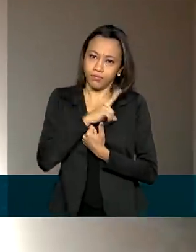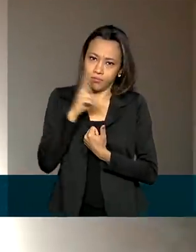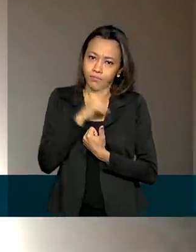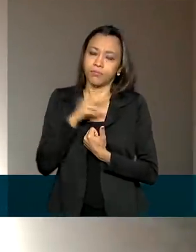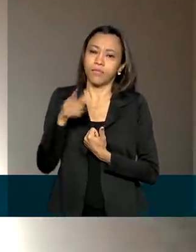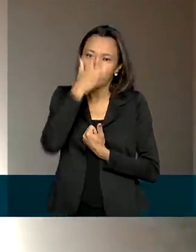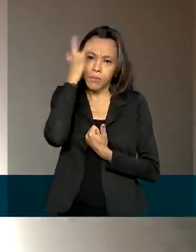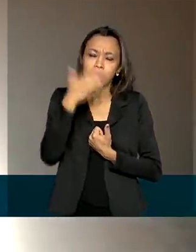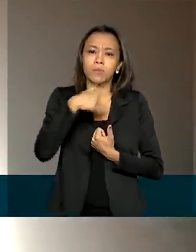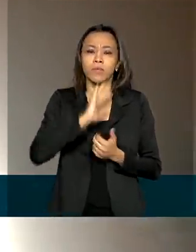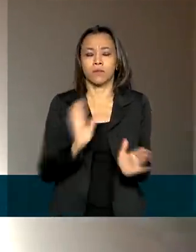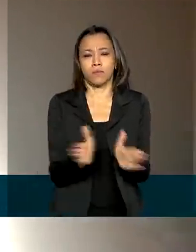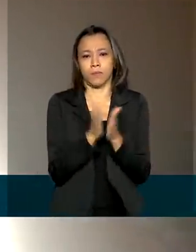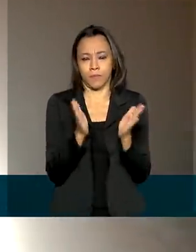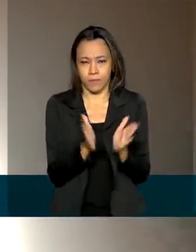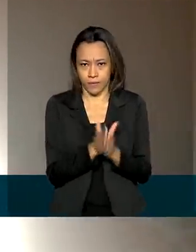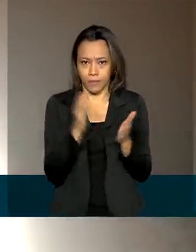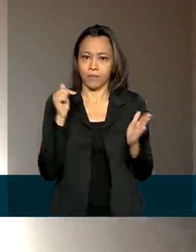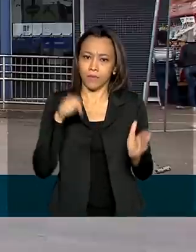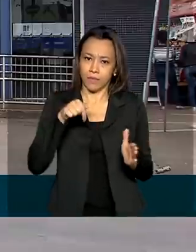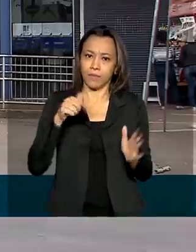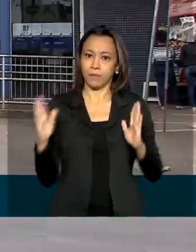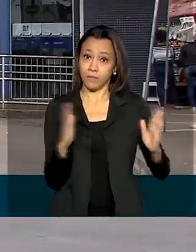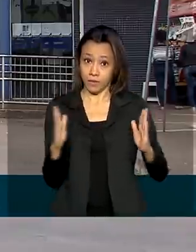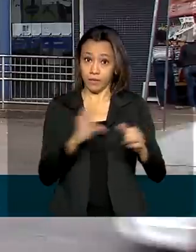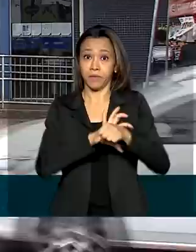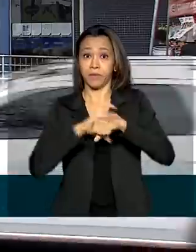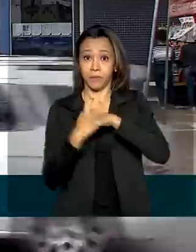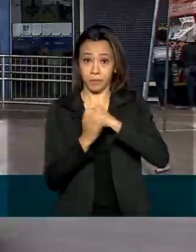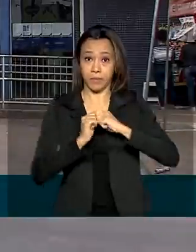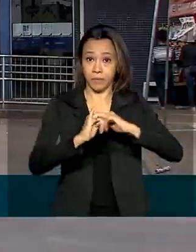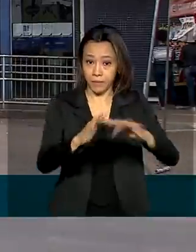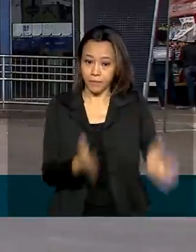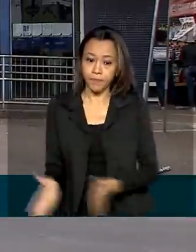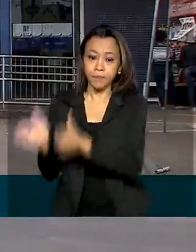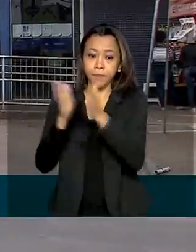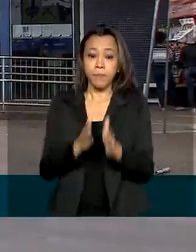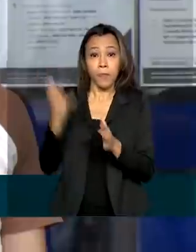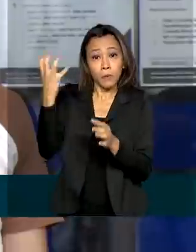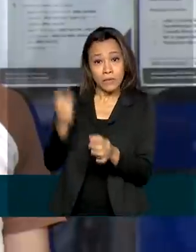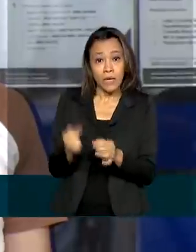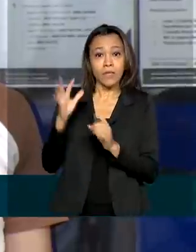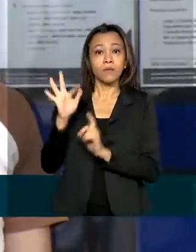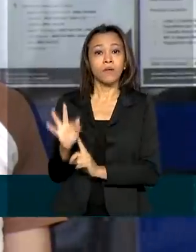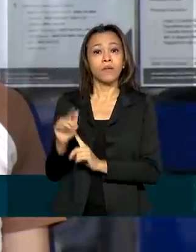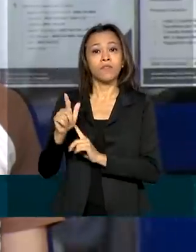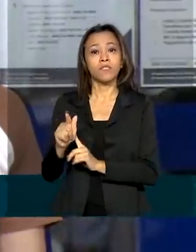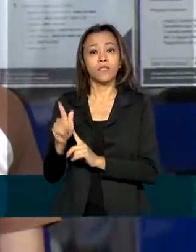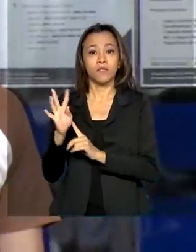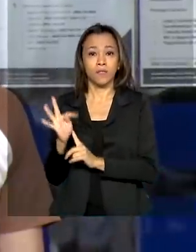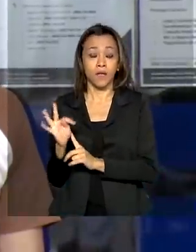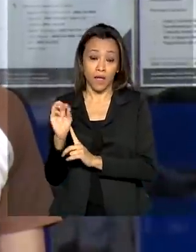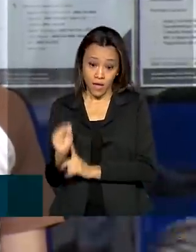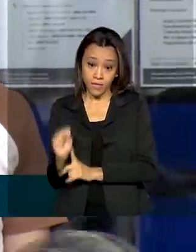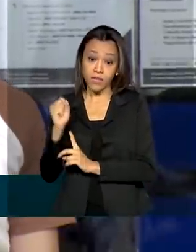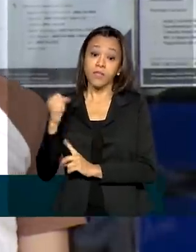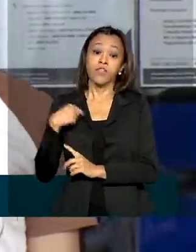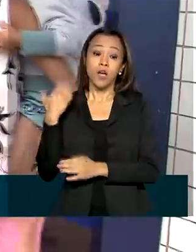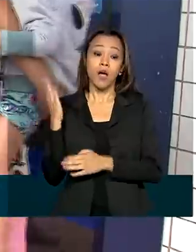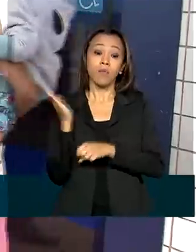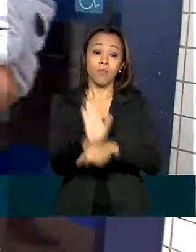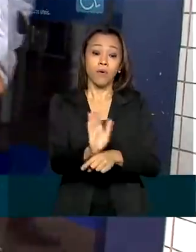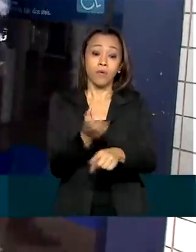pessoas mais carentes, mais vulneráveis neste momento. Já o saque emergencial do FGTS atendeu 60 milhões de